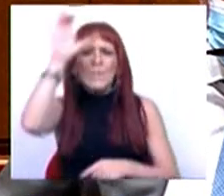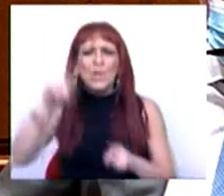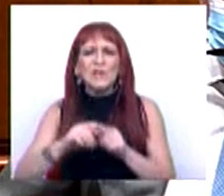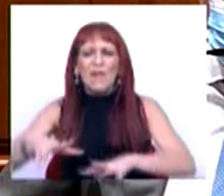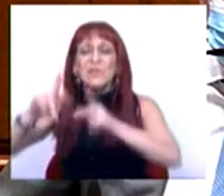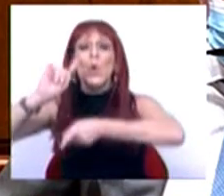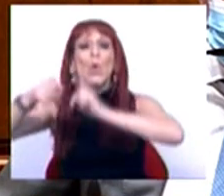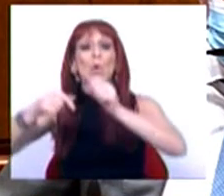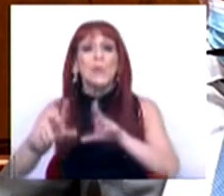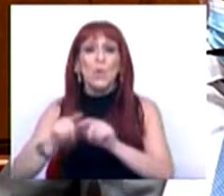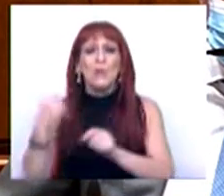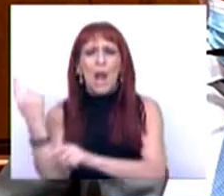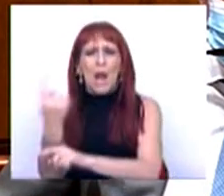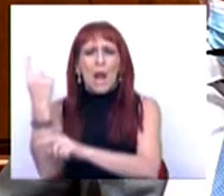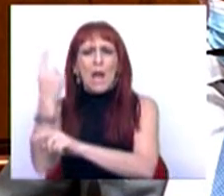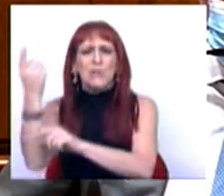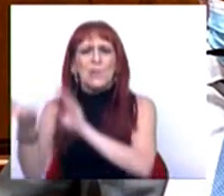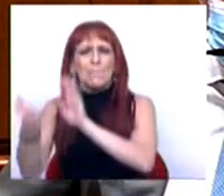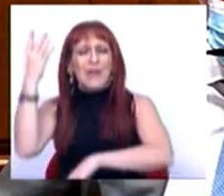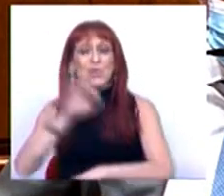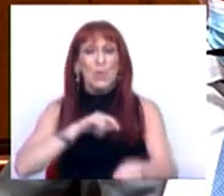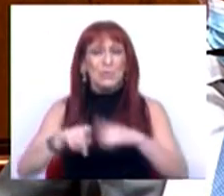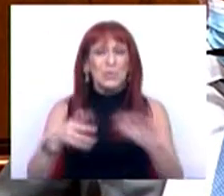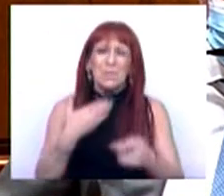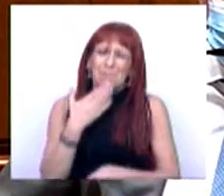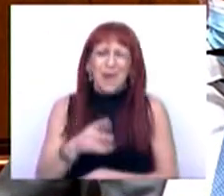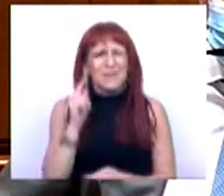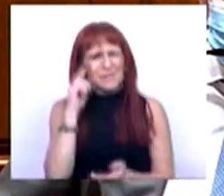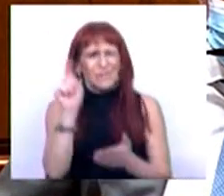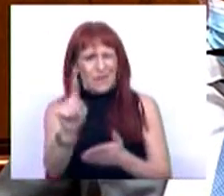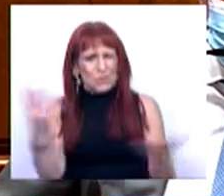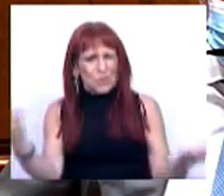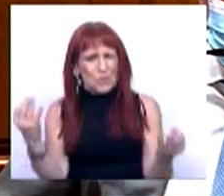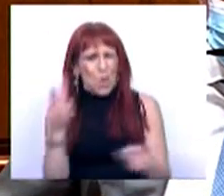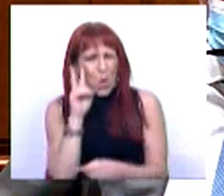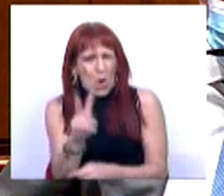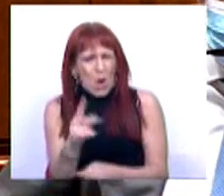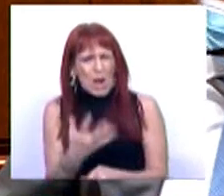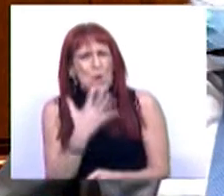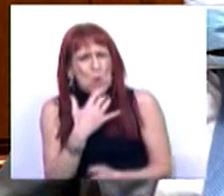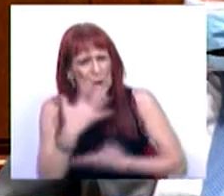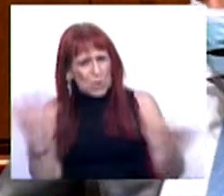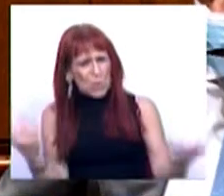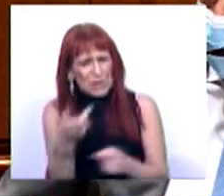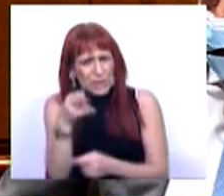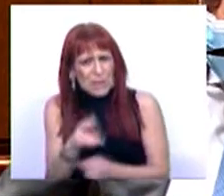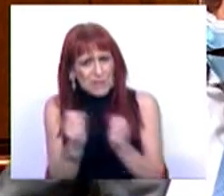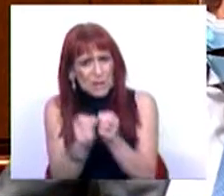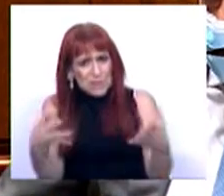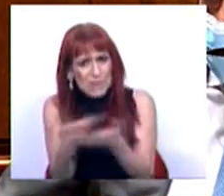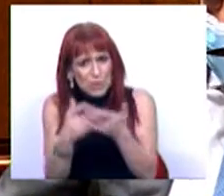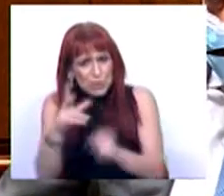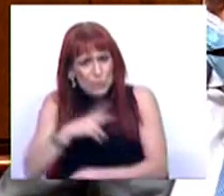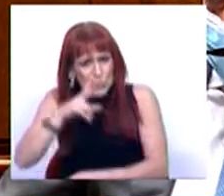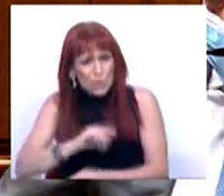mais avançados são, naturalmente, mais lentas. Mas, seus deputados, peço-vos que resistem. Olhem com rigor para as taxas de crescimento da